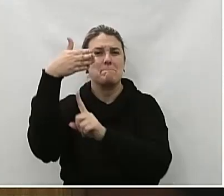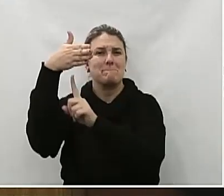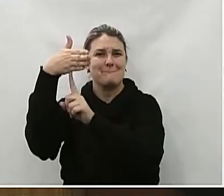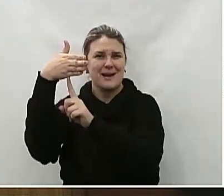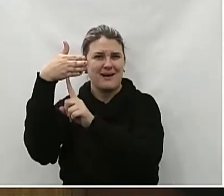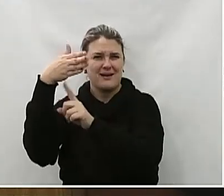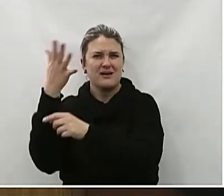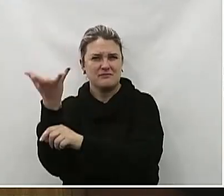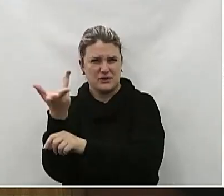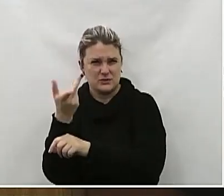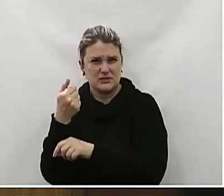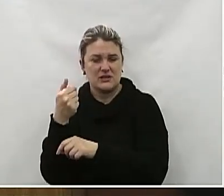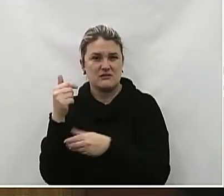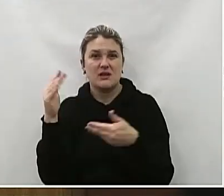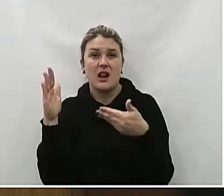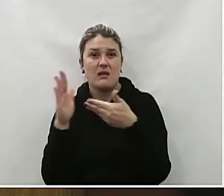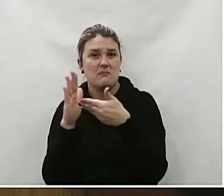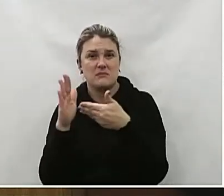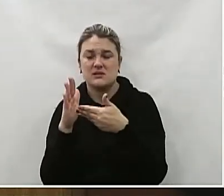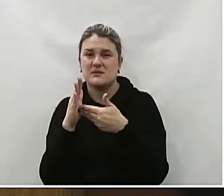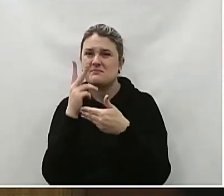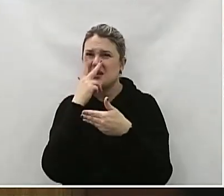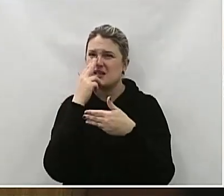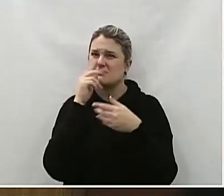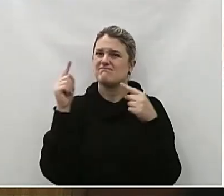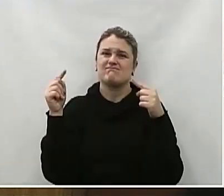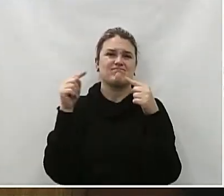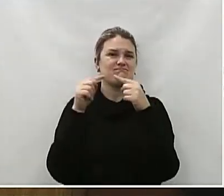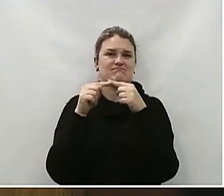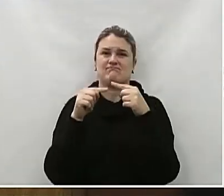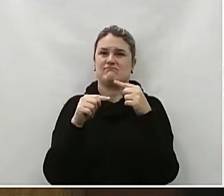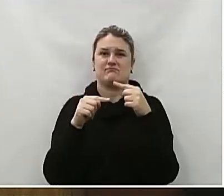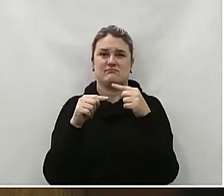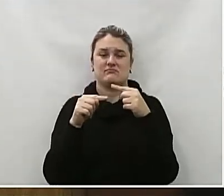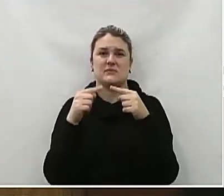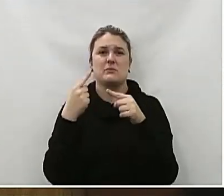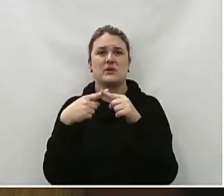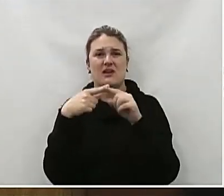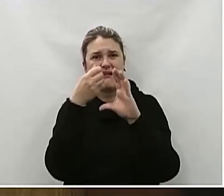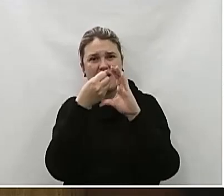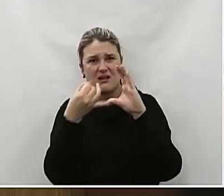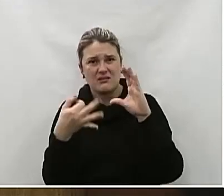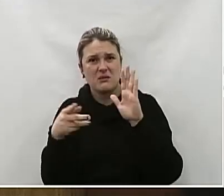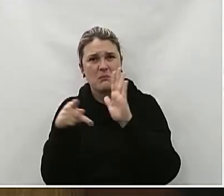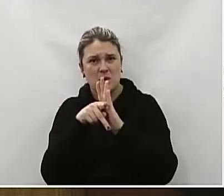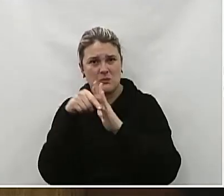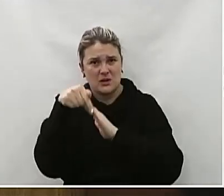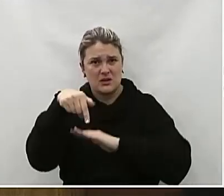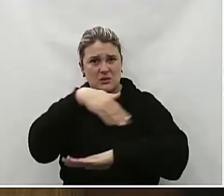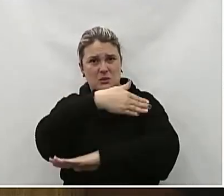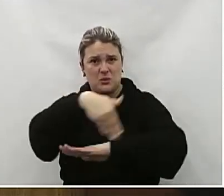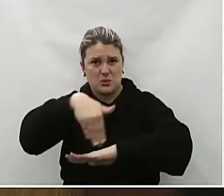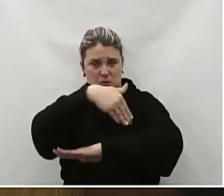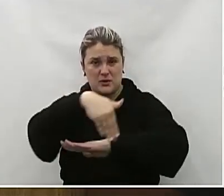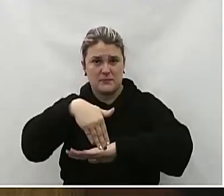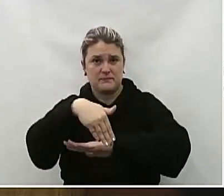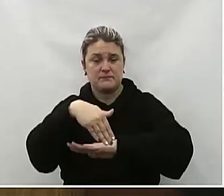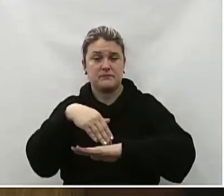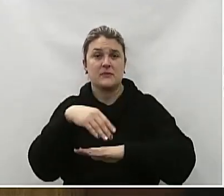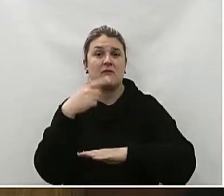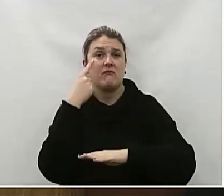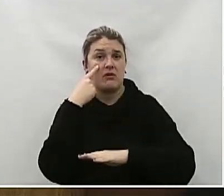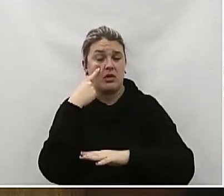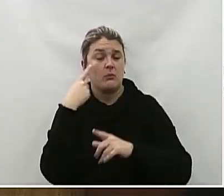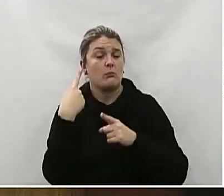atualmente permitida pode não estar condizente com as necessidades e características atuais do local Apresento a seguir algumas